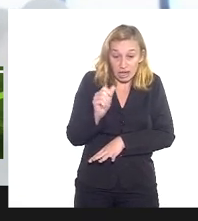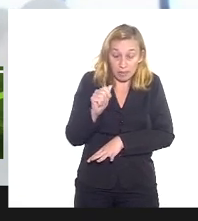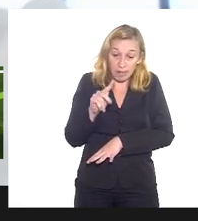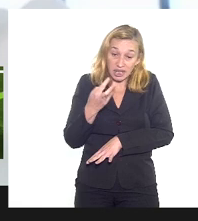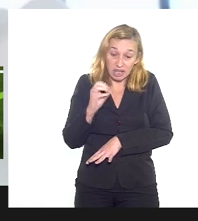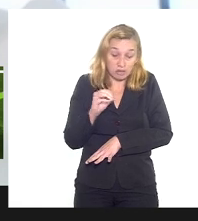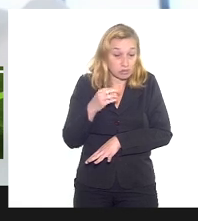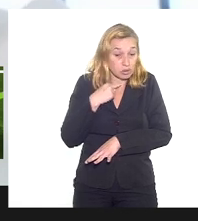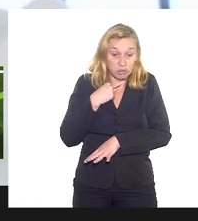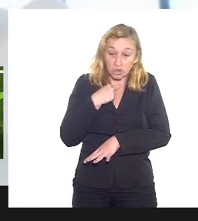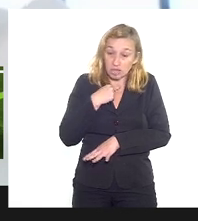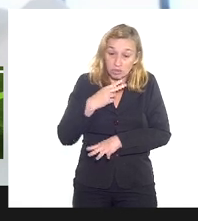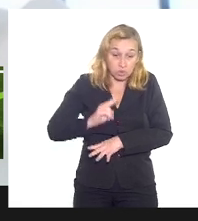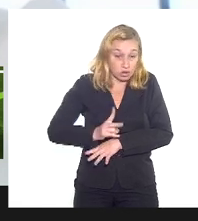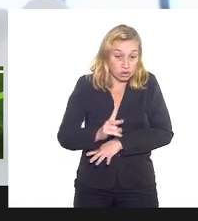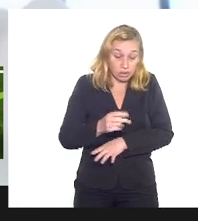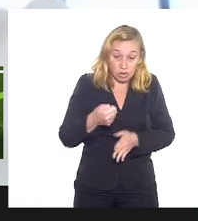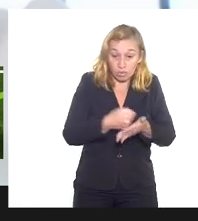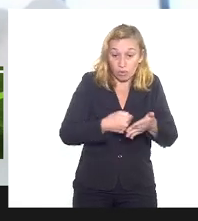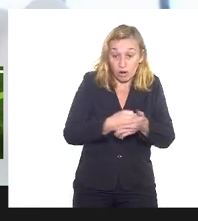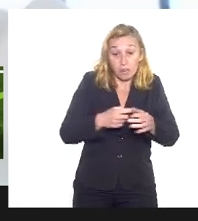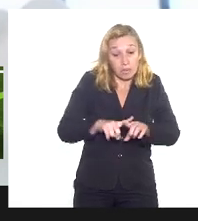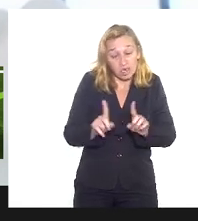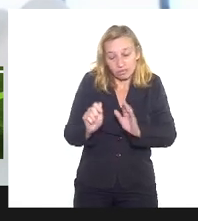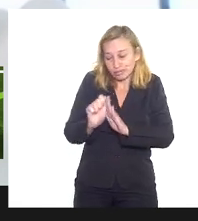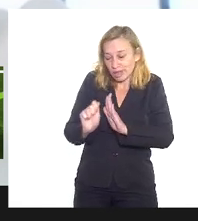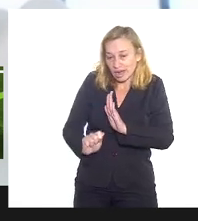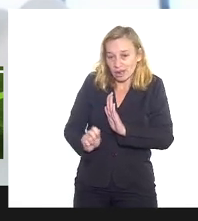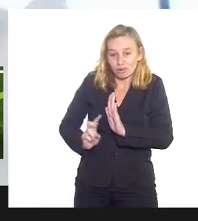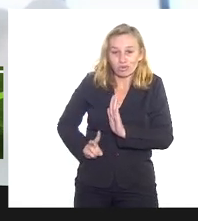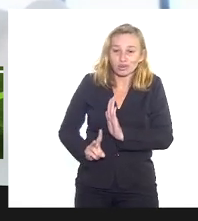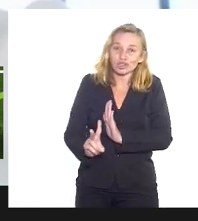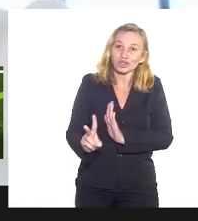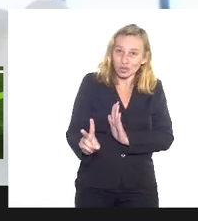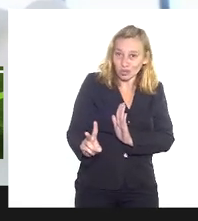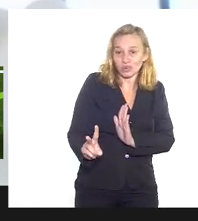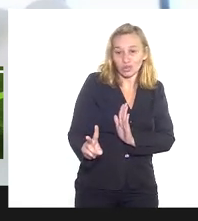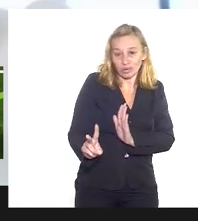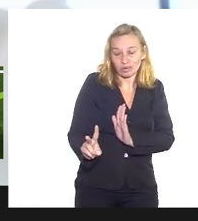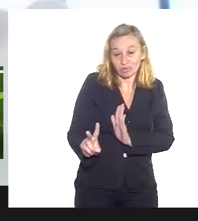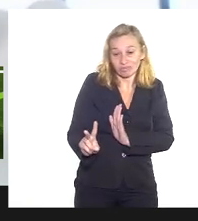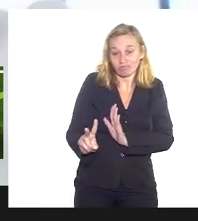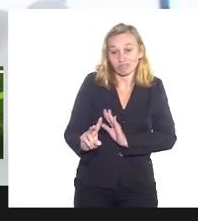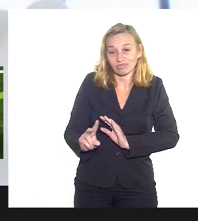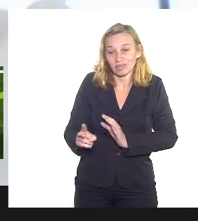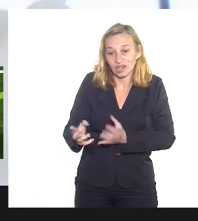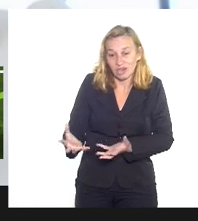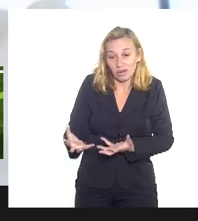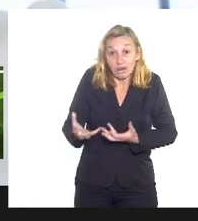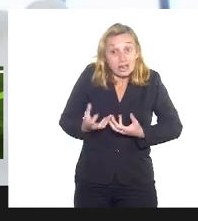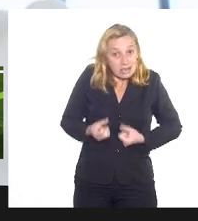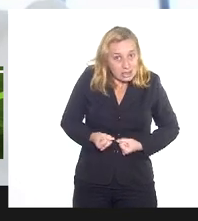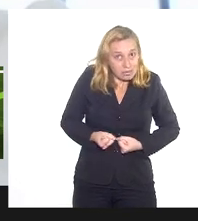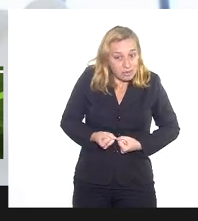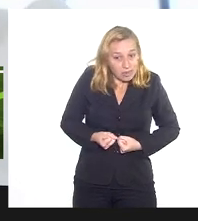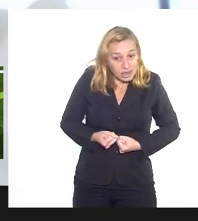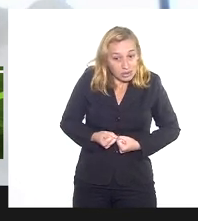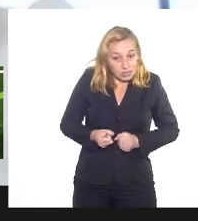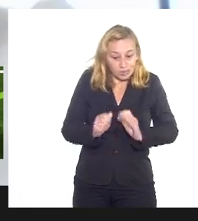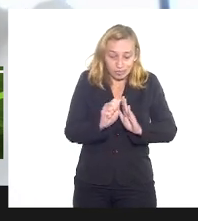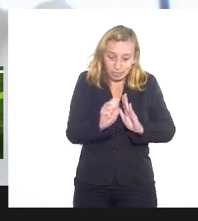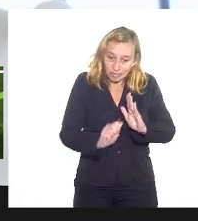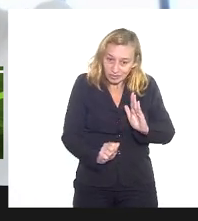seria a ferramenta mas o terreiro continua com a ferramenta que é o acolhimento a ferramenta